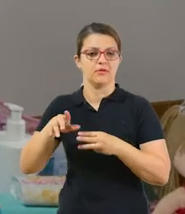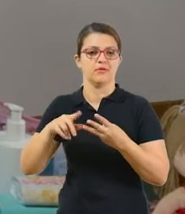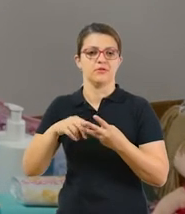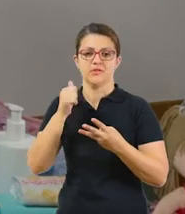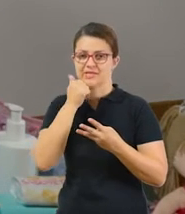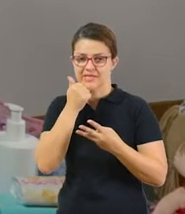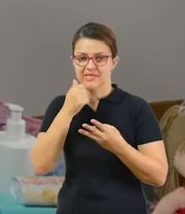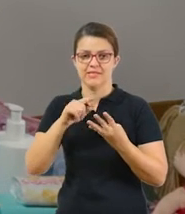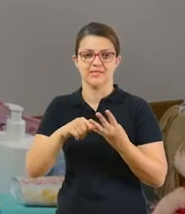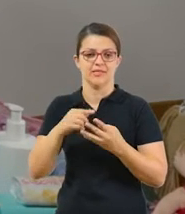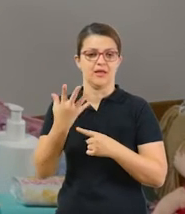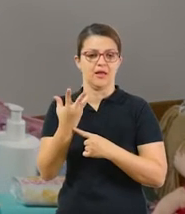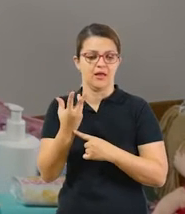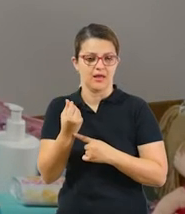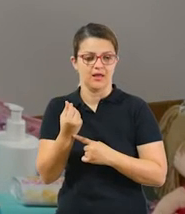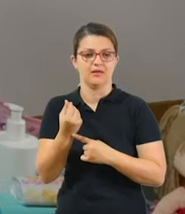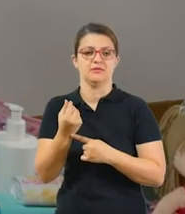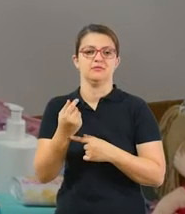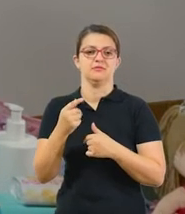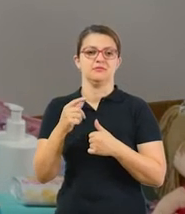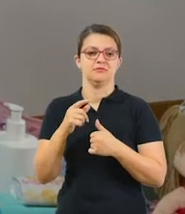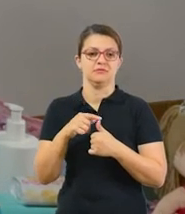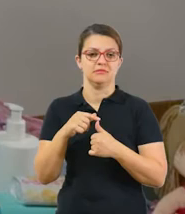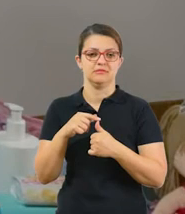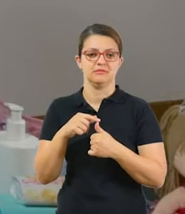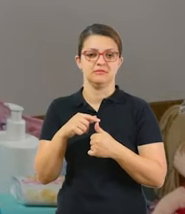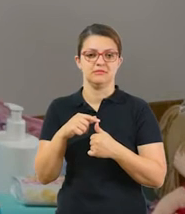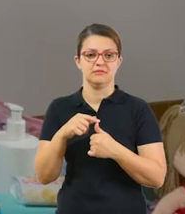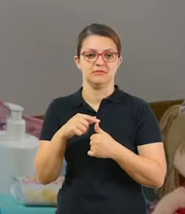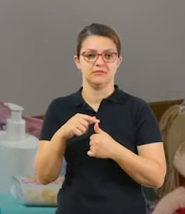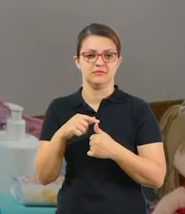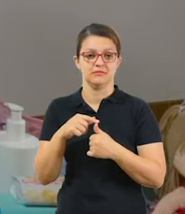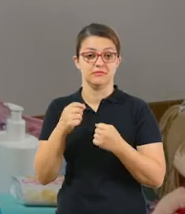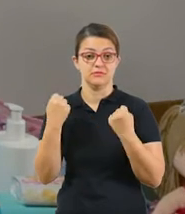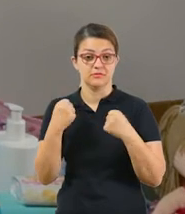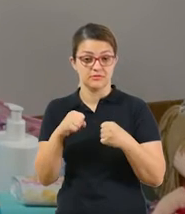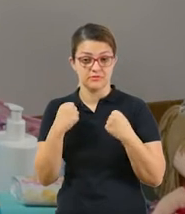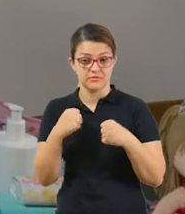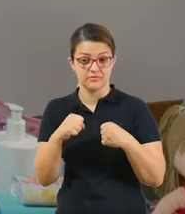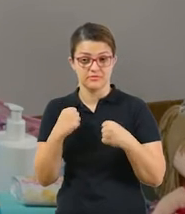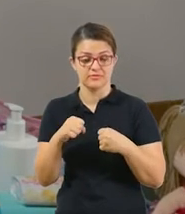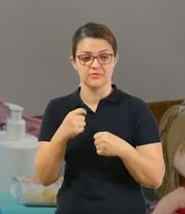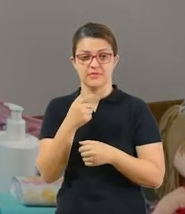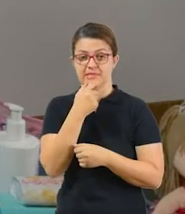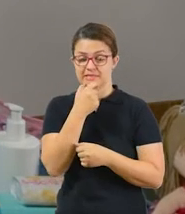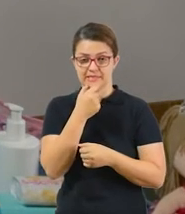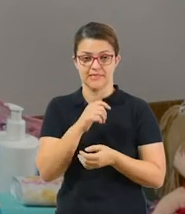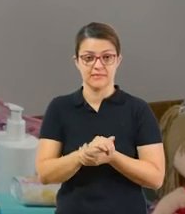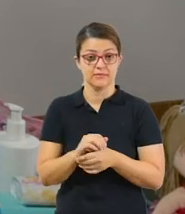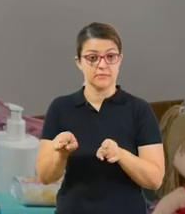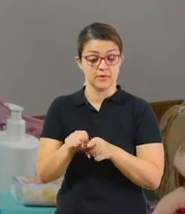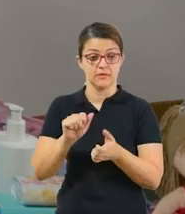ciências, artes e inglês. E também nós temos adaptação para os alunos com deficiência.